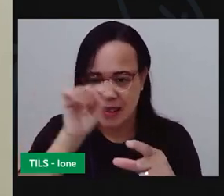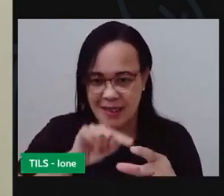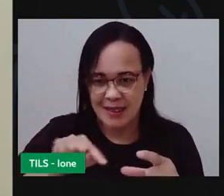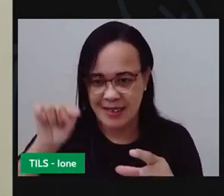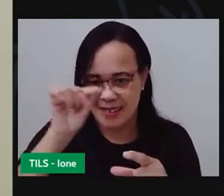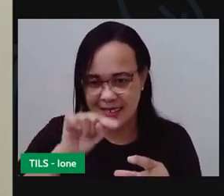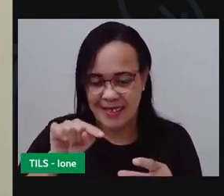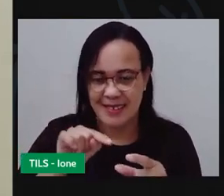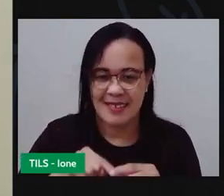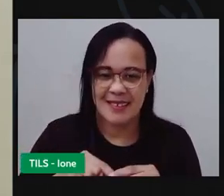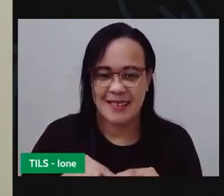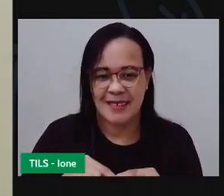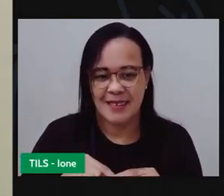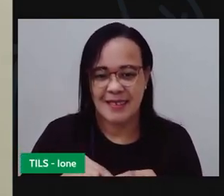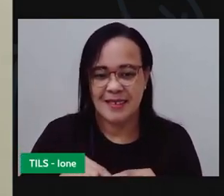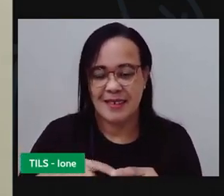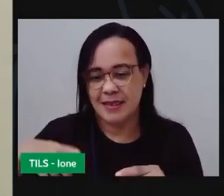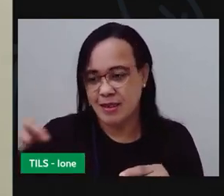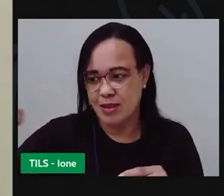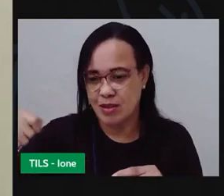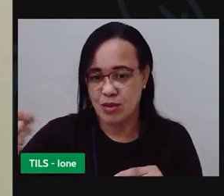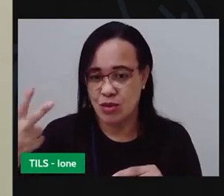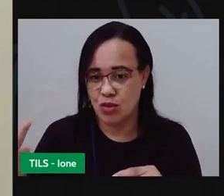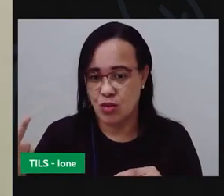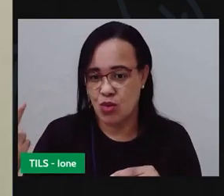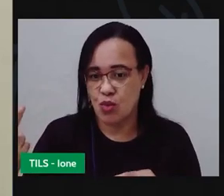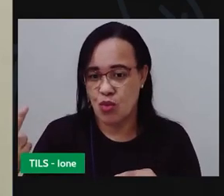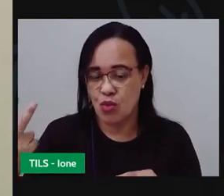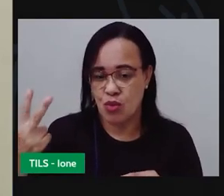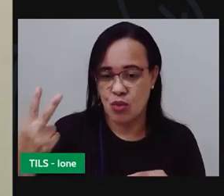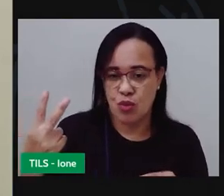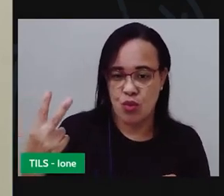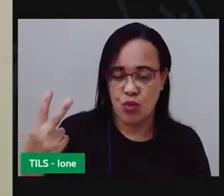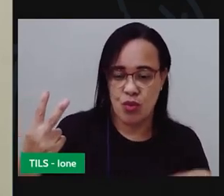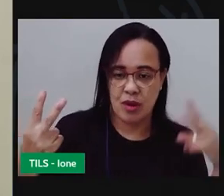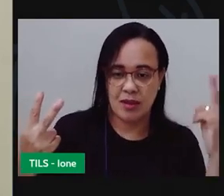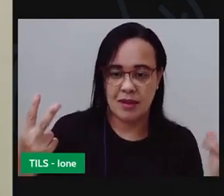e duas argolas do outro lado